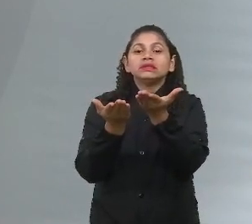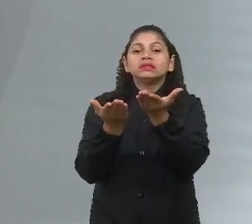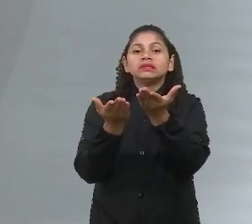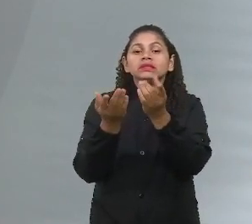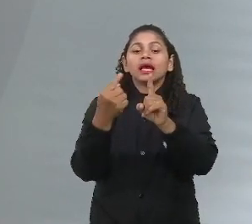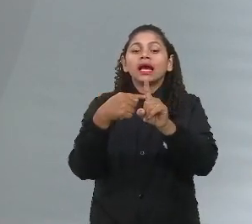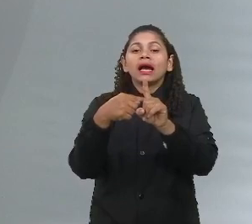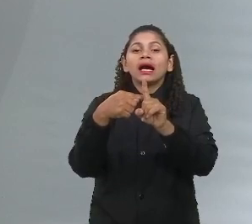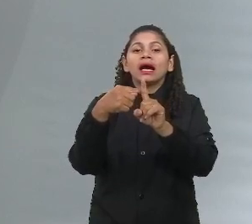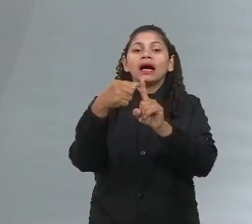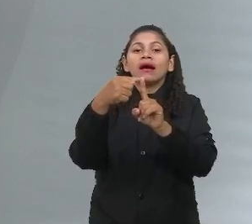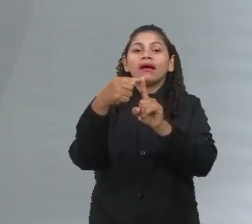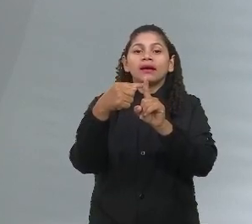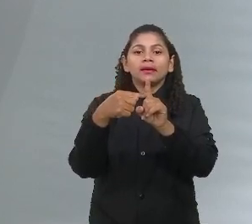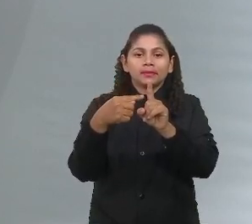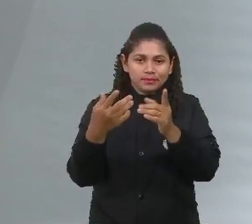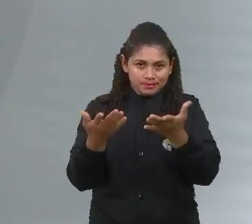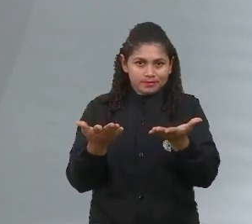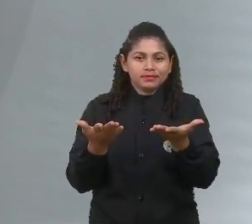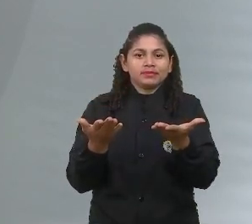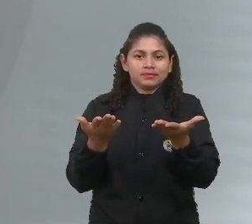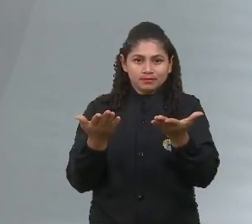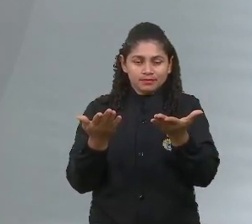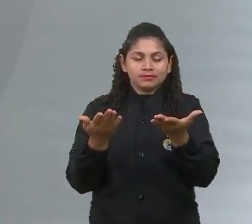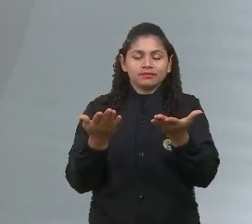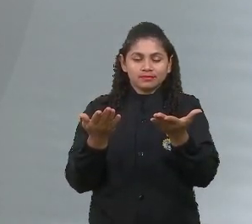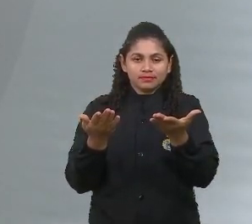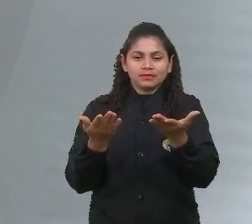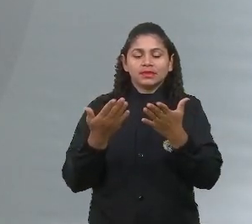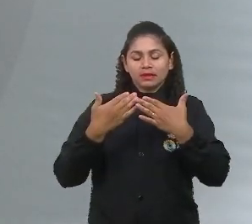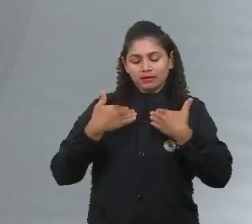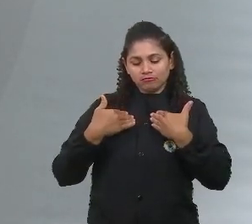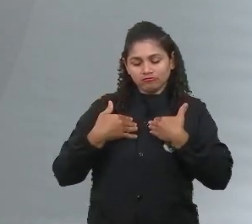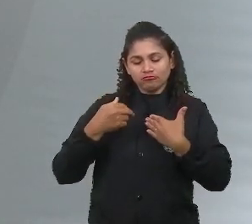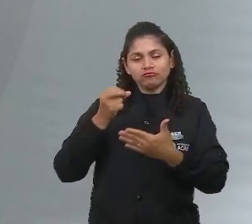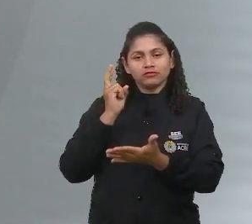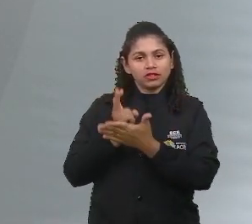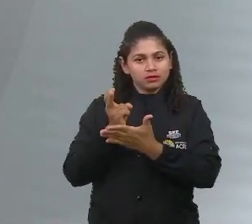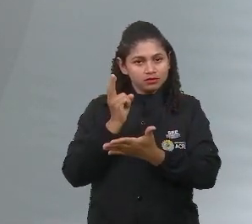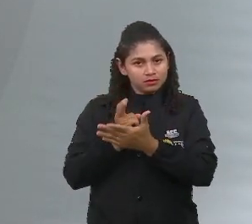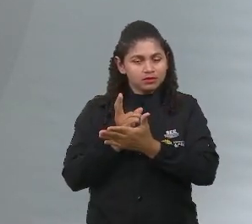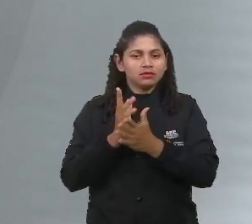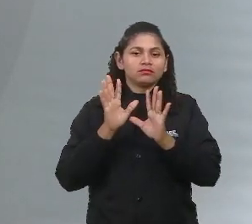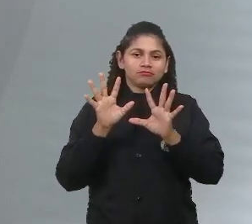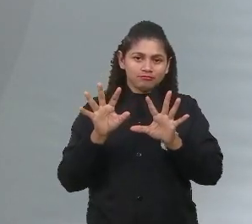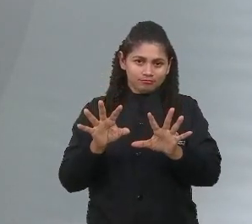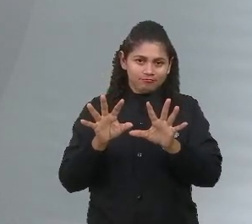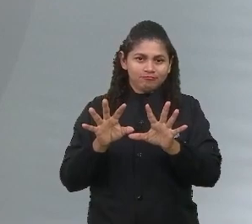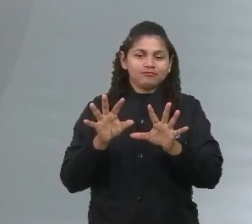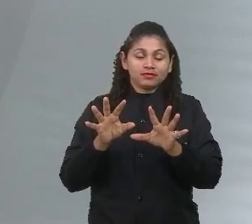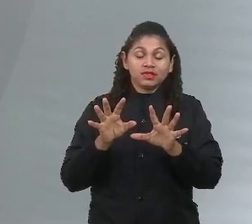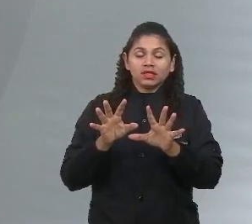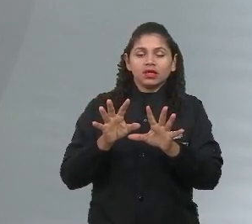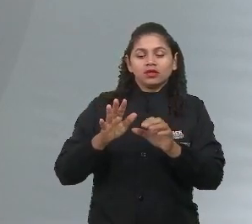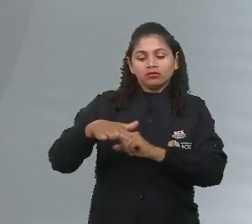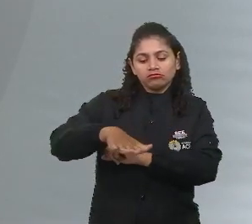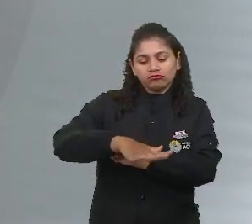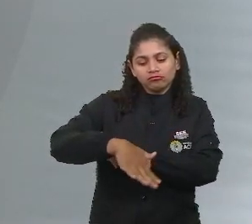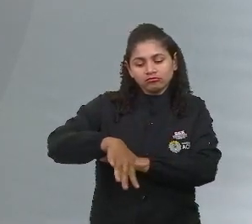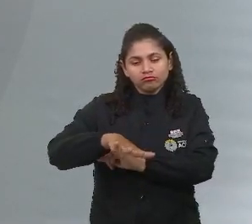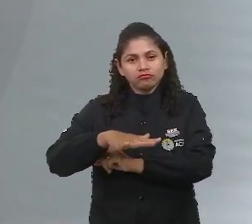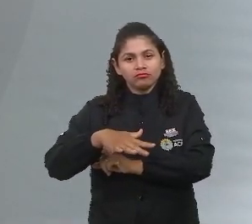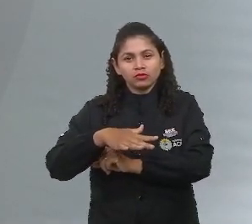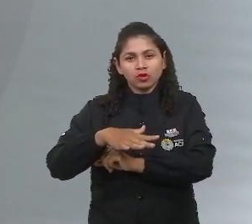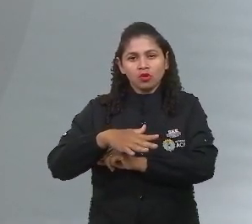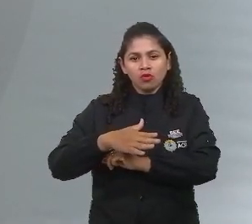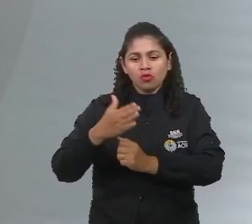temperatura de equilíbrio. Então, meu corpo sempre vai estar funcionando dessa forma. Então, se eu estou em um ambiente em que eu começo a